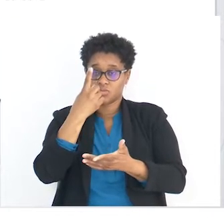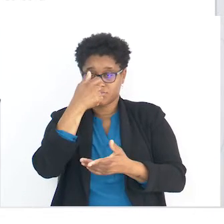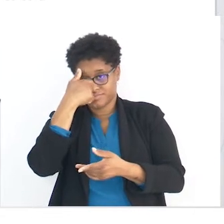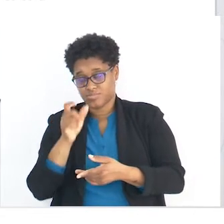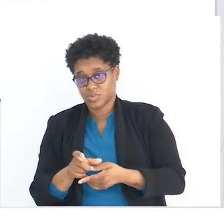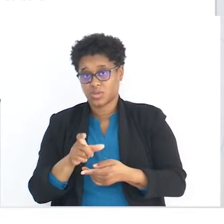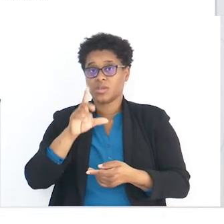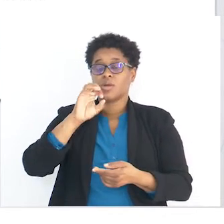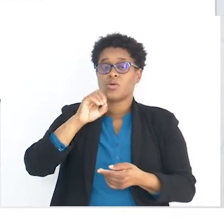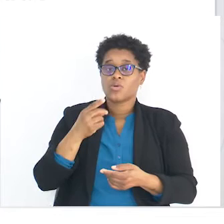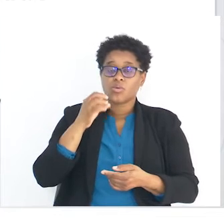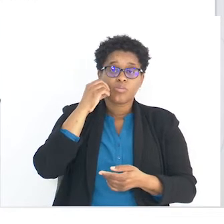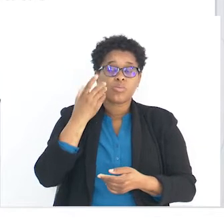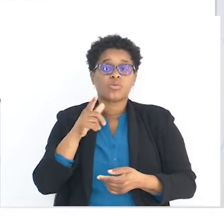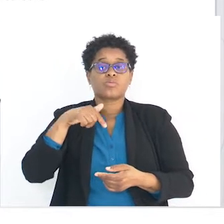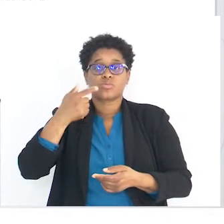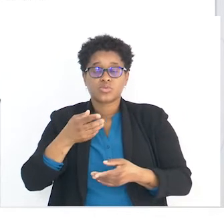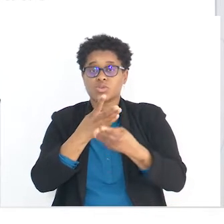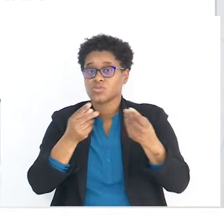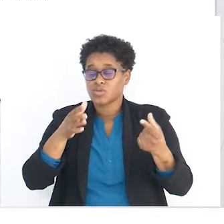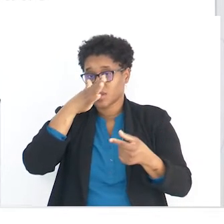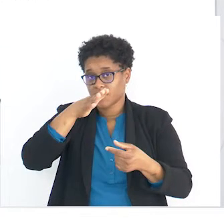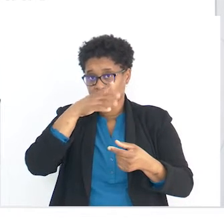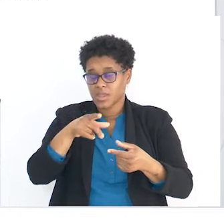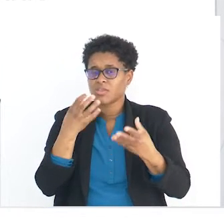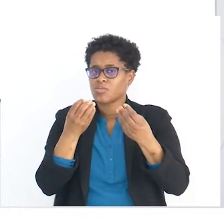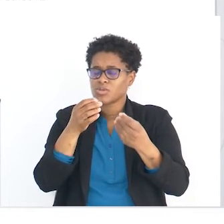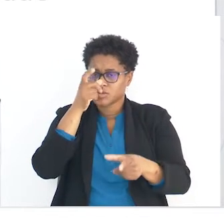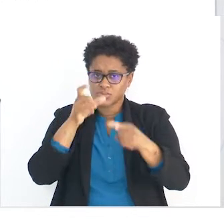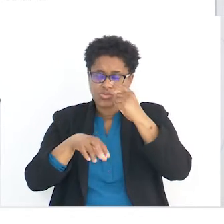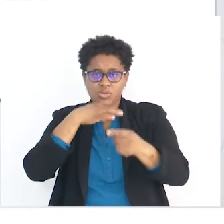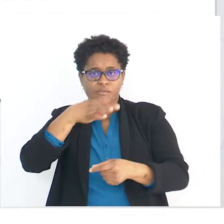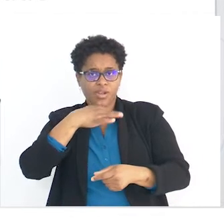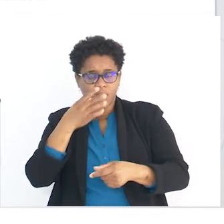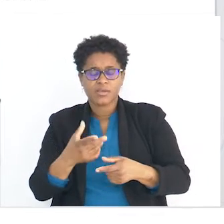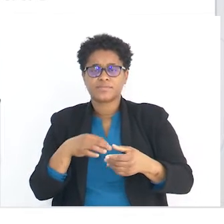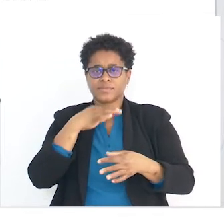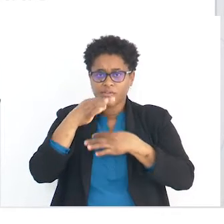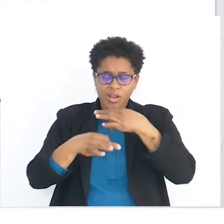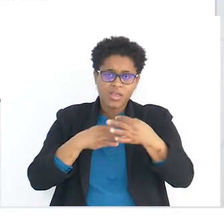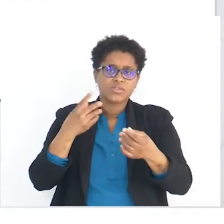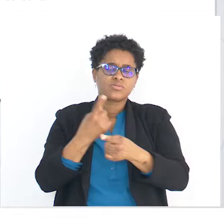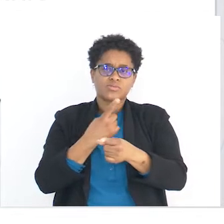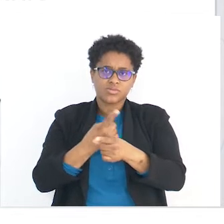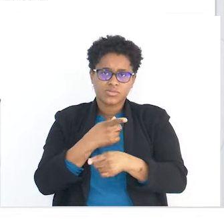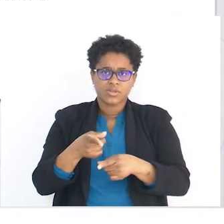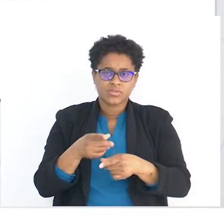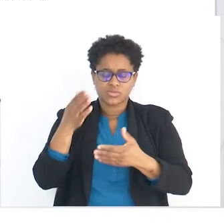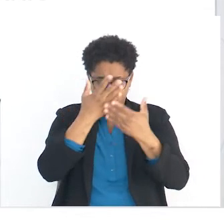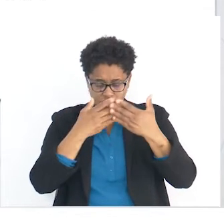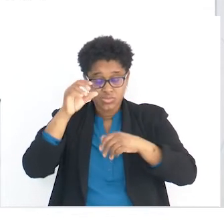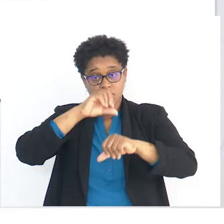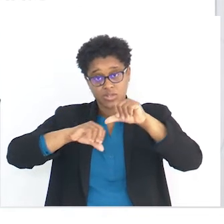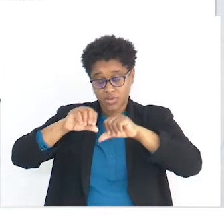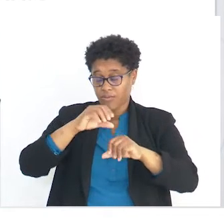um só locutor, como os que resultam da atividade colaborativa de vários falantes, são objetos dotados de